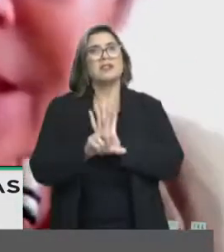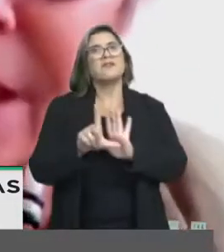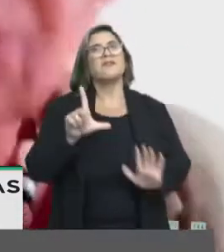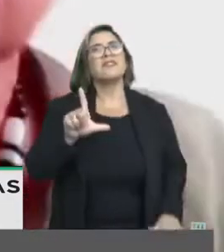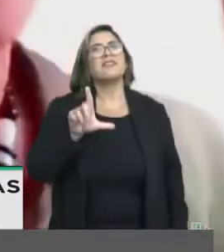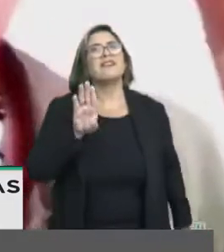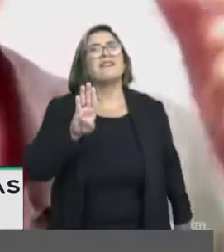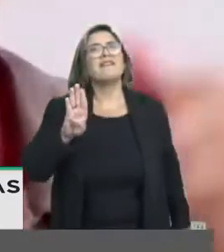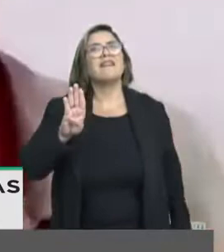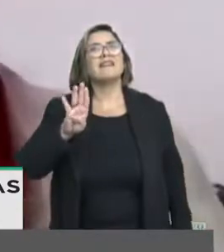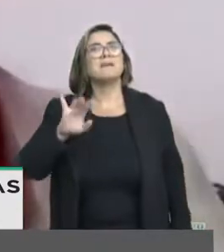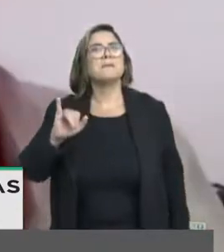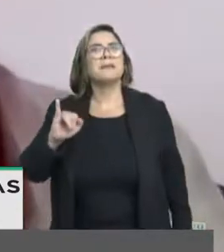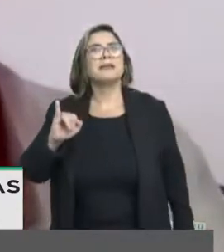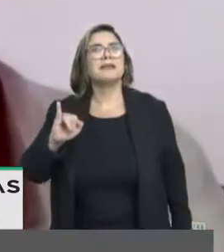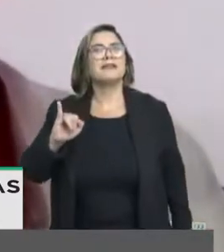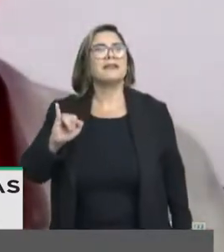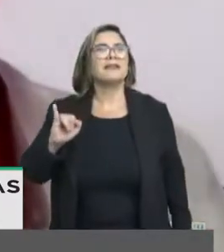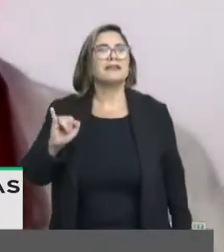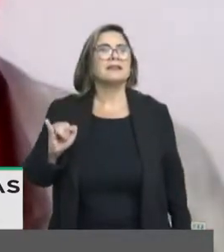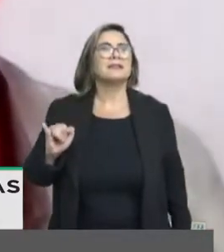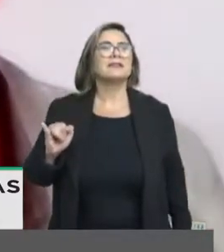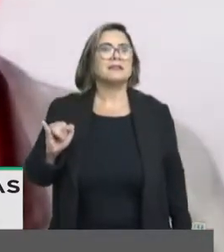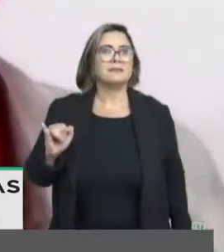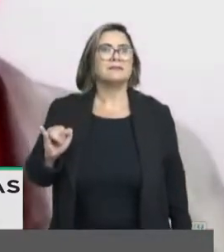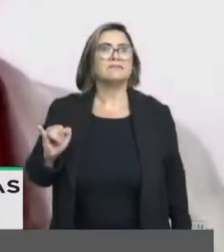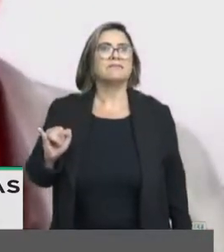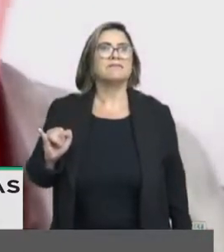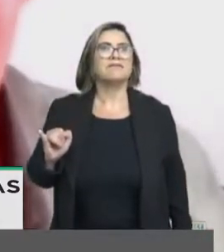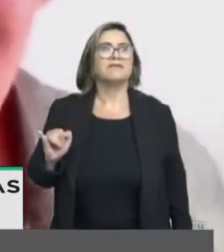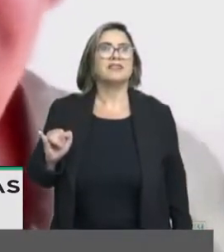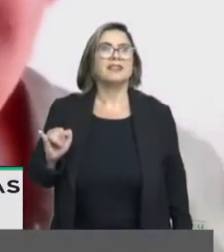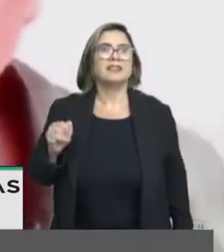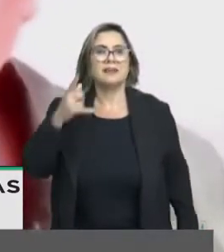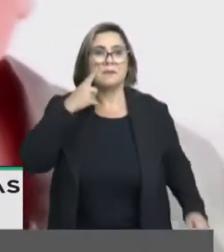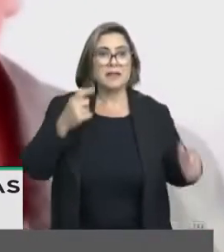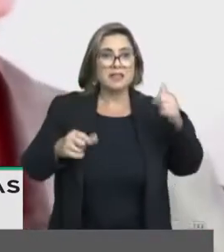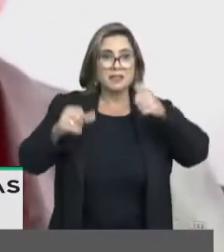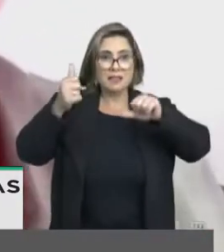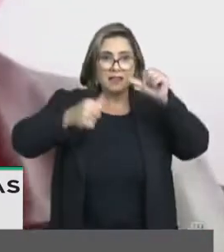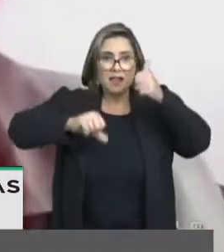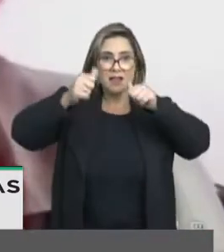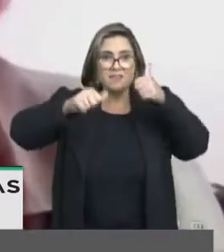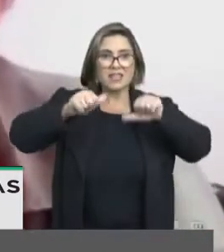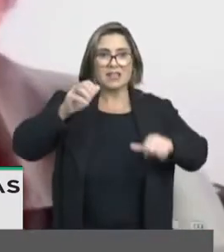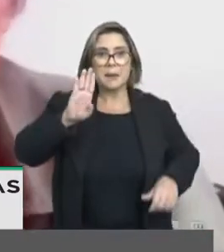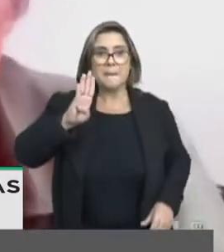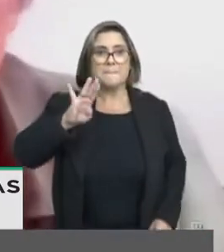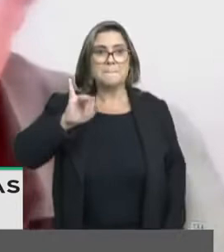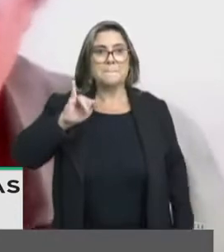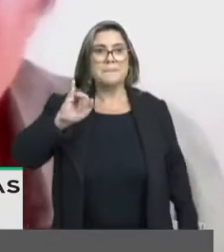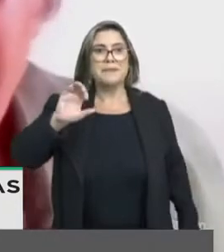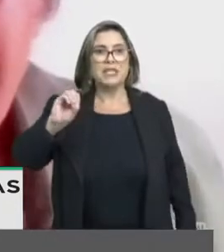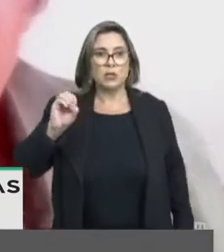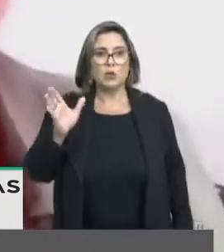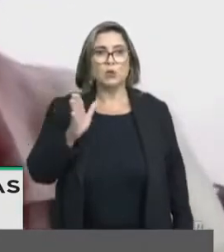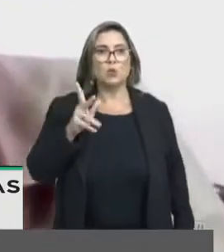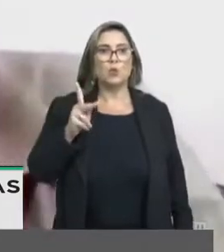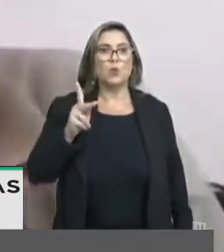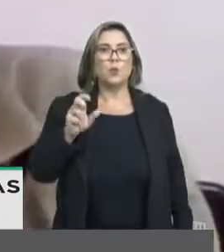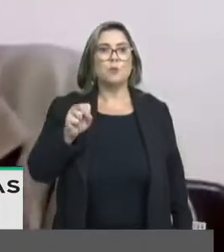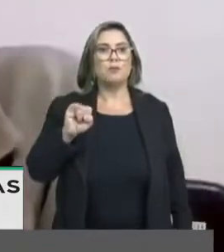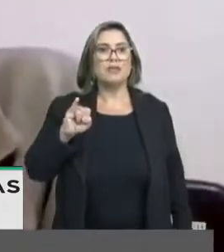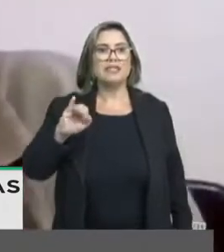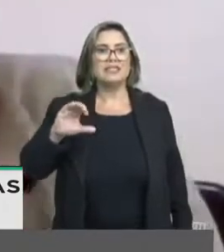aliás, é preciso que a gente possa regulamentar a avaliação biopsicossocial, porque ela é que dá consequência